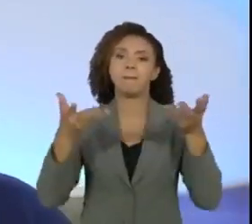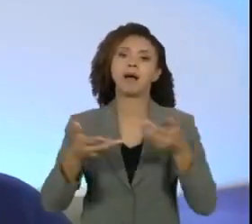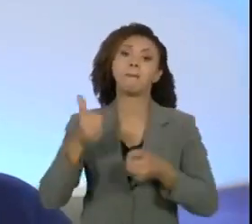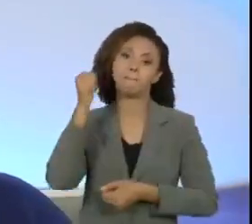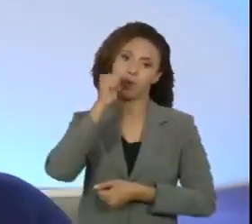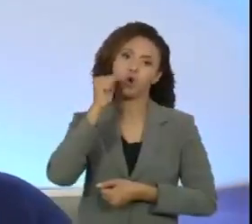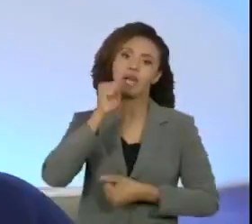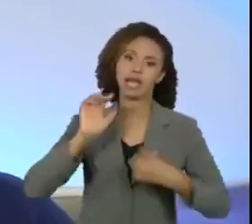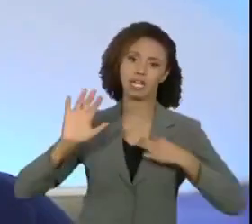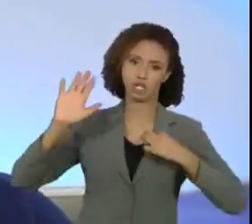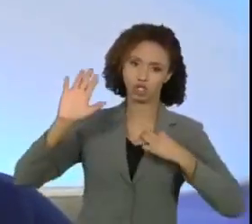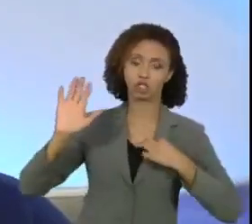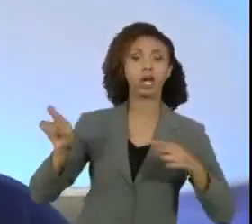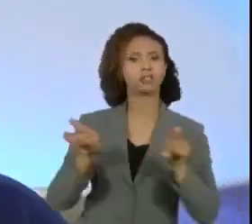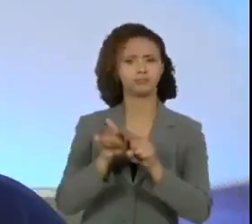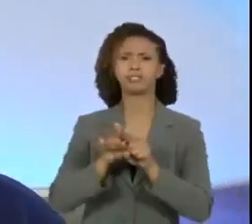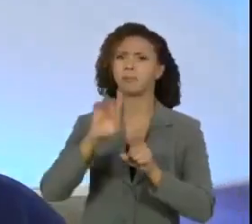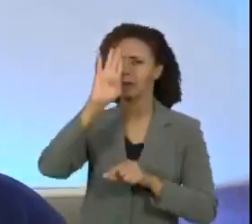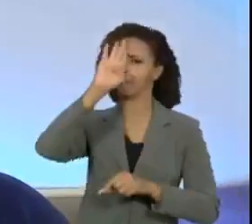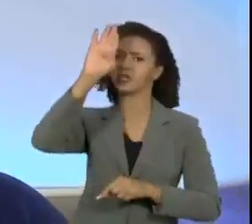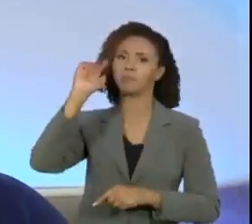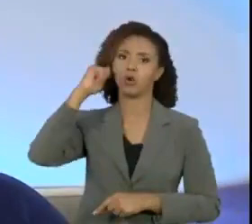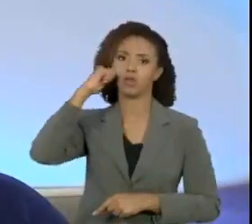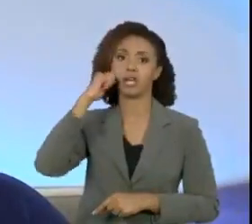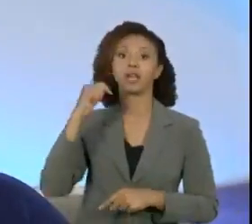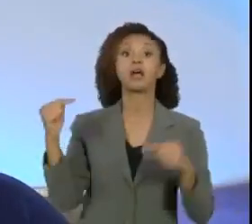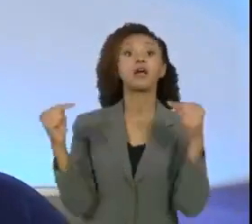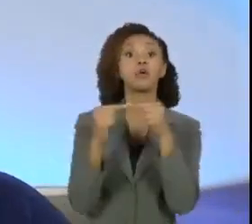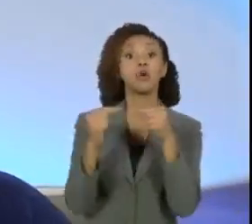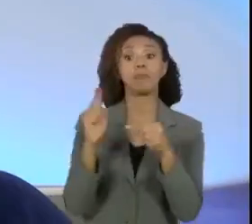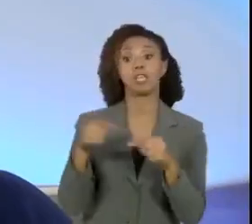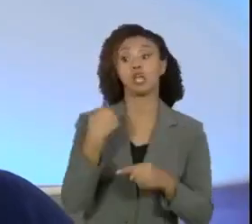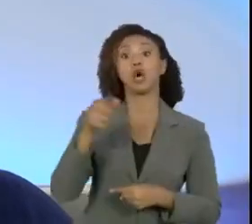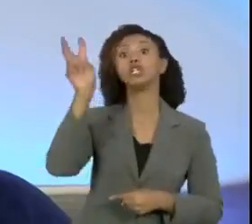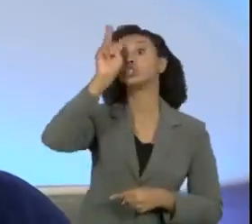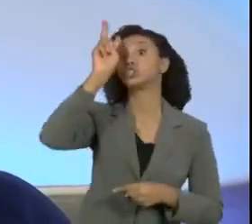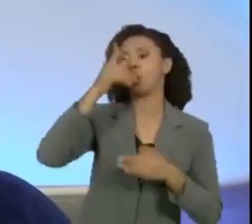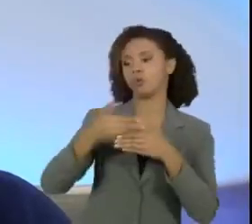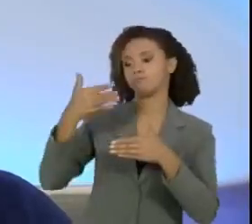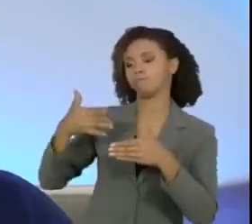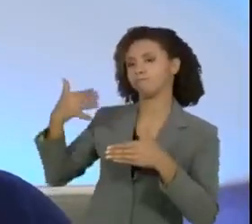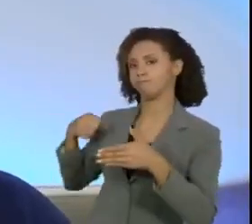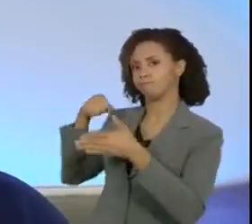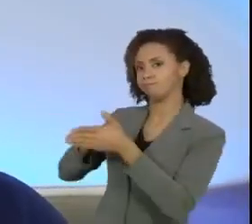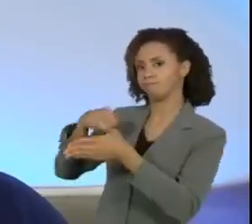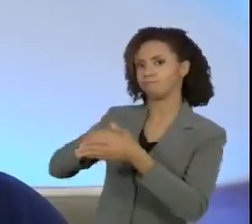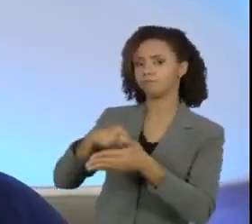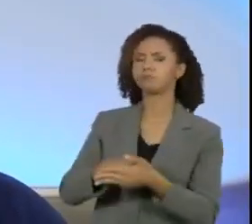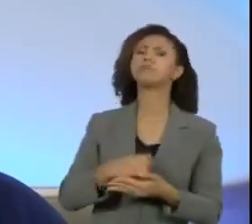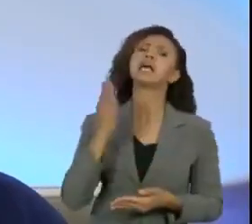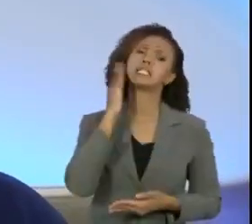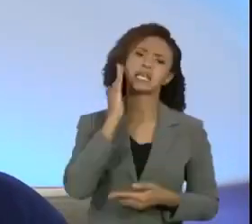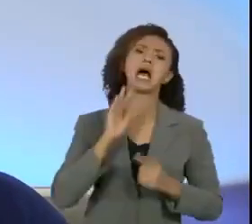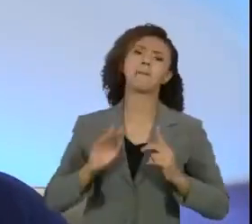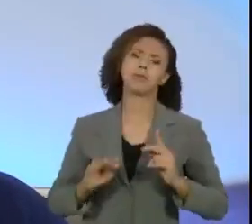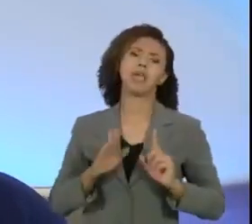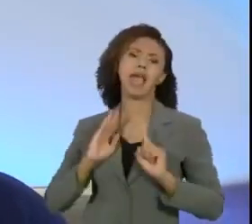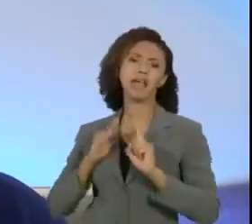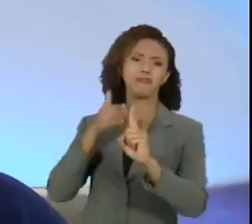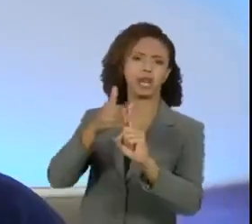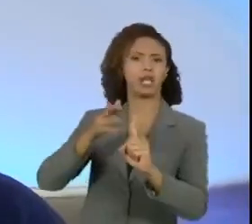negras, que têm um compromisso com as nossas pautas históricas. Eu acho que a representatividade, ela é importante, ela é fundamental,